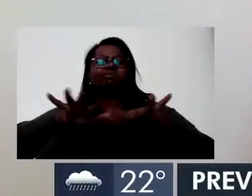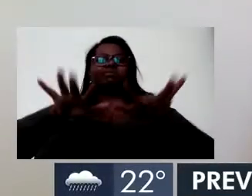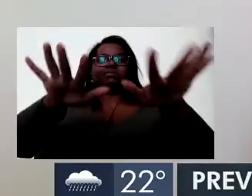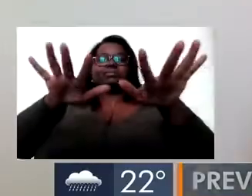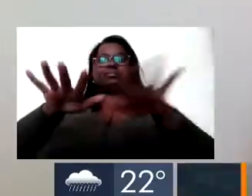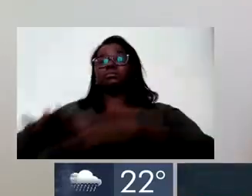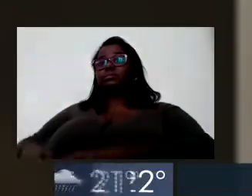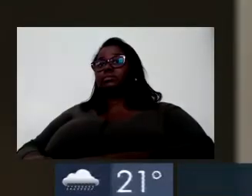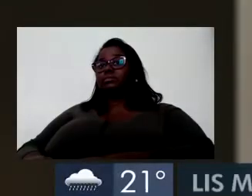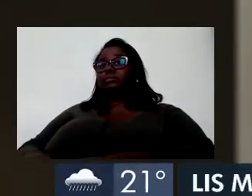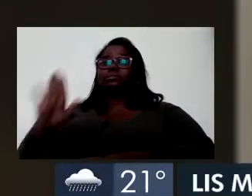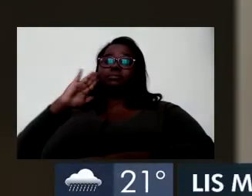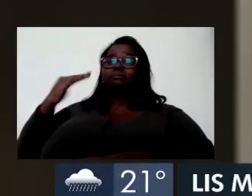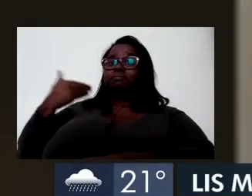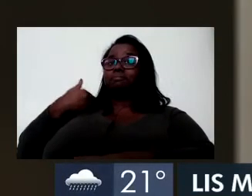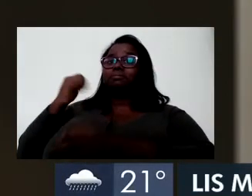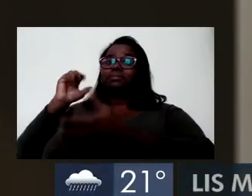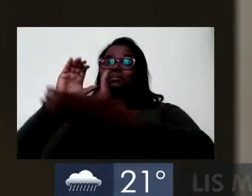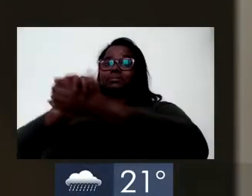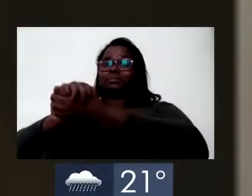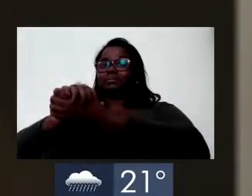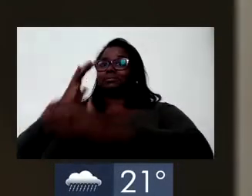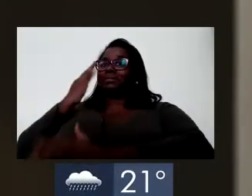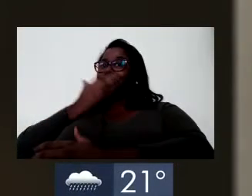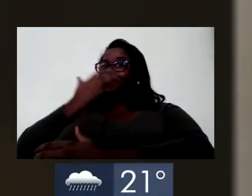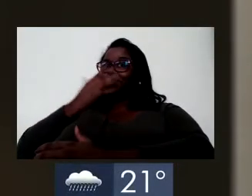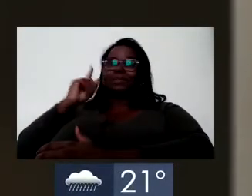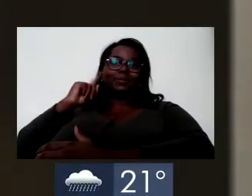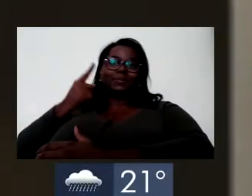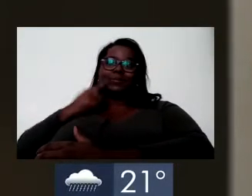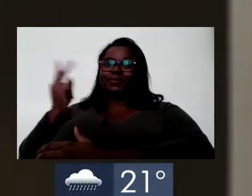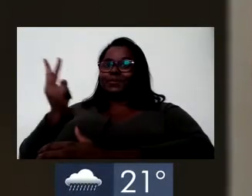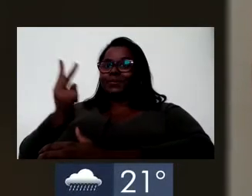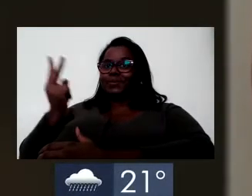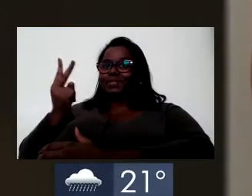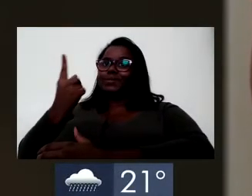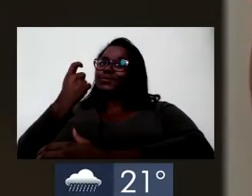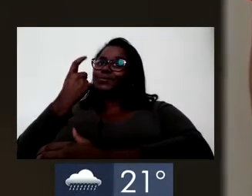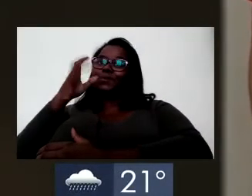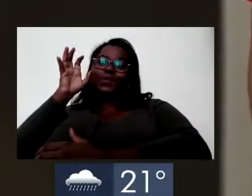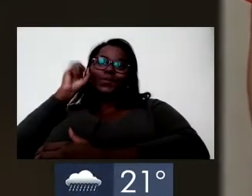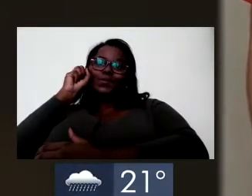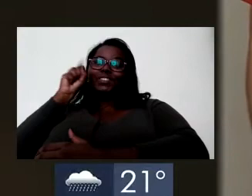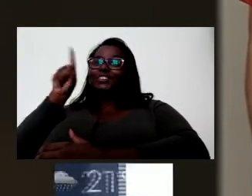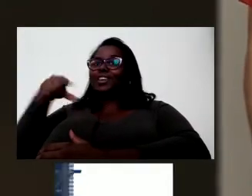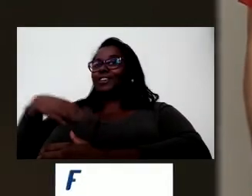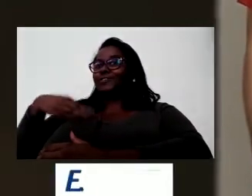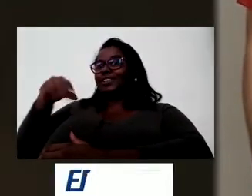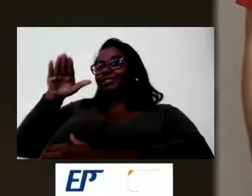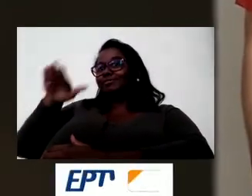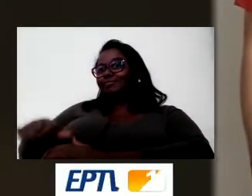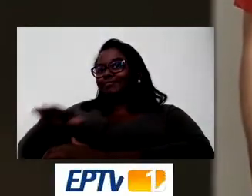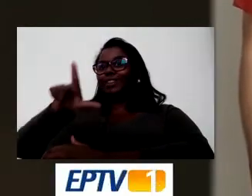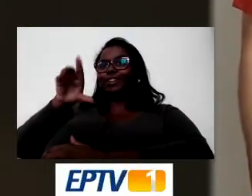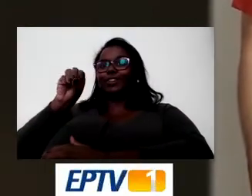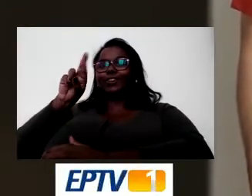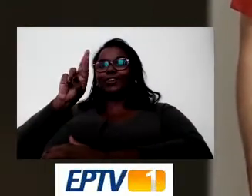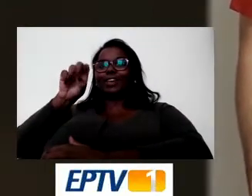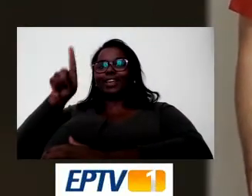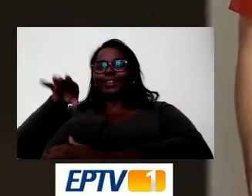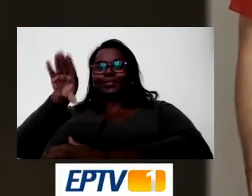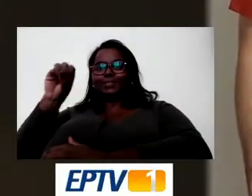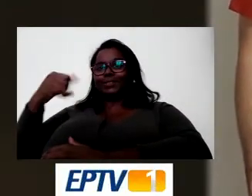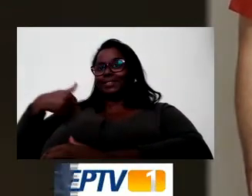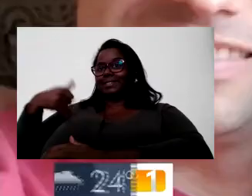é isso que a gente não quer. Laerte e a esposa Camila são surdos. O único ouvinte da casa é o pequeno Lorenzo, de 5